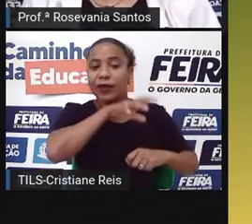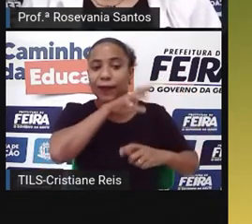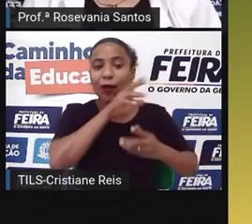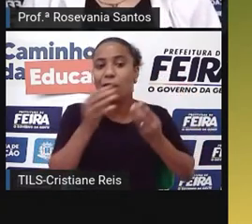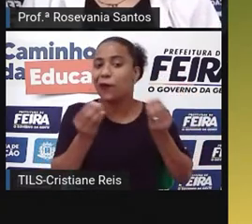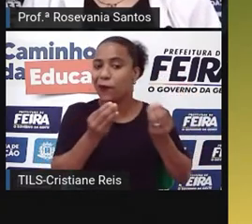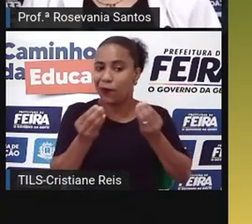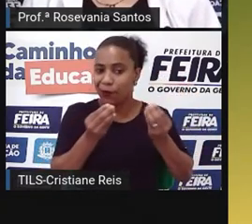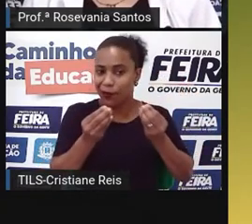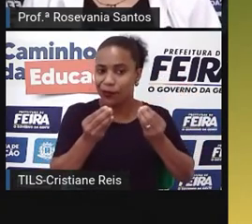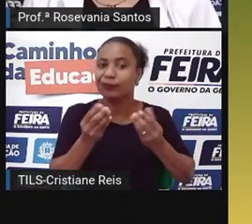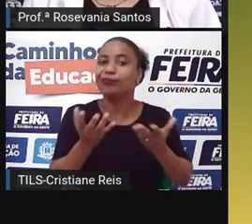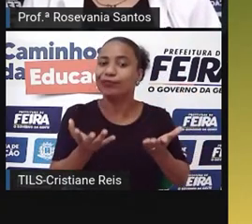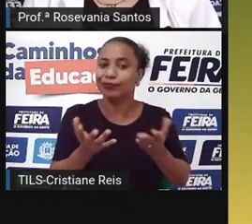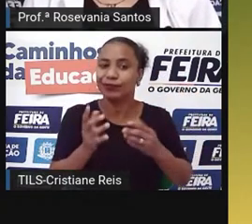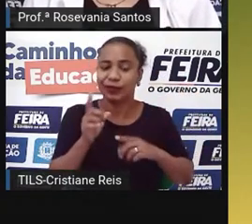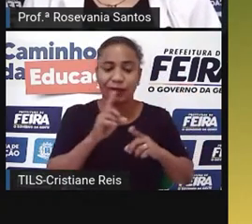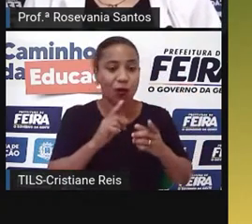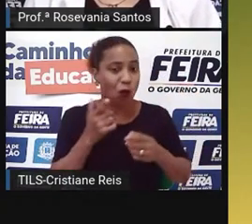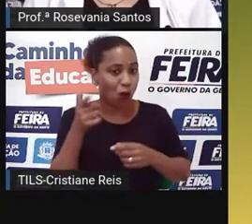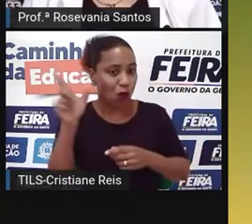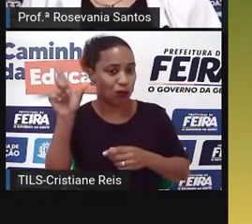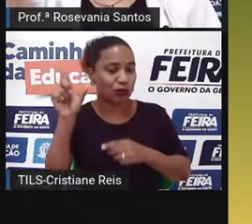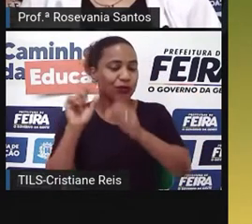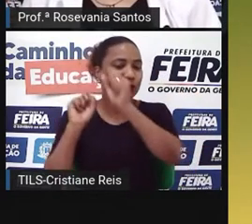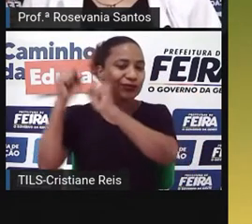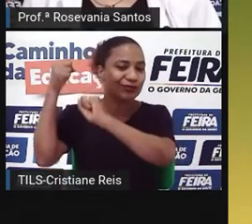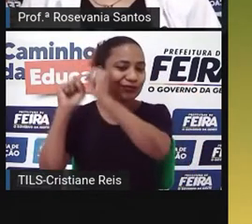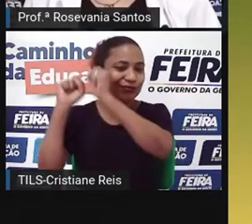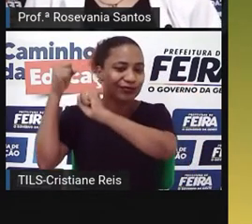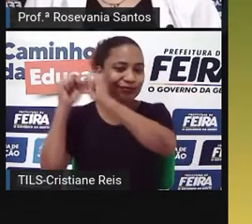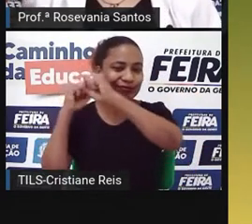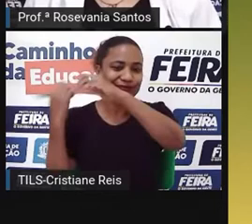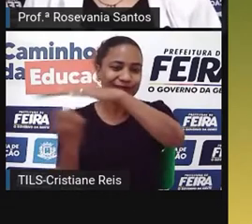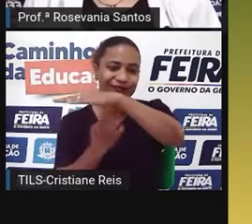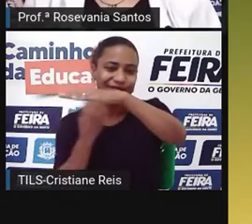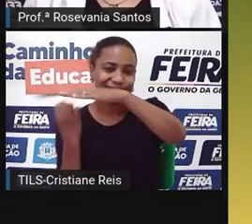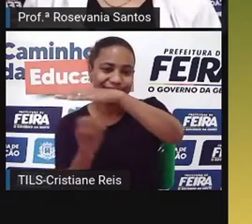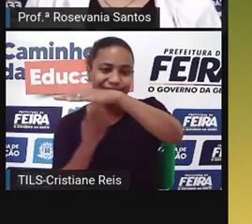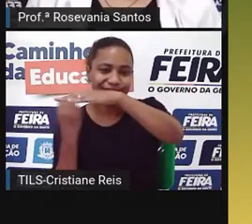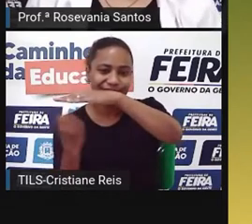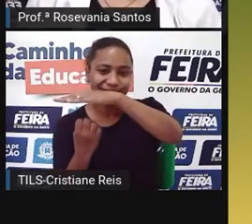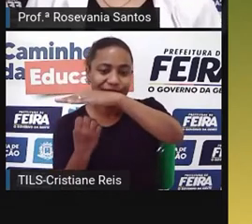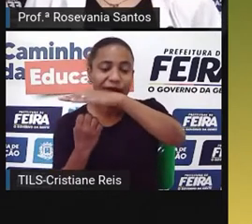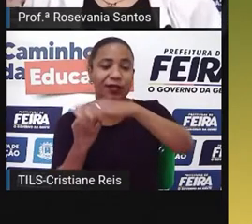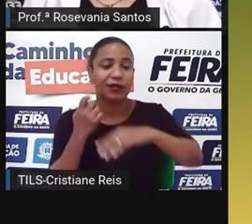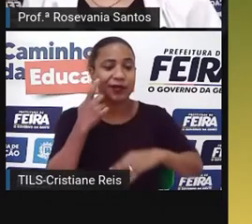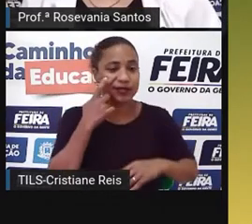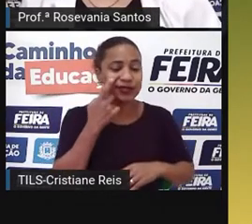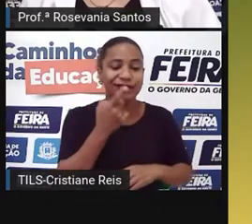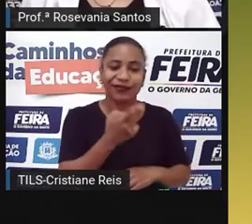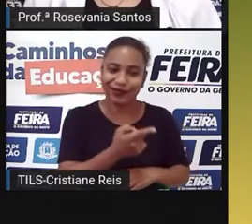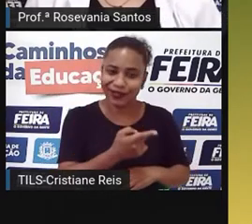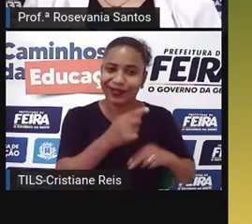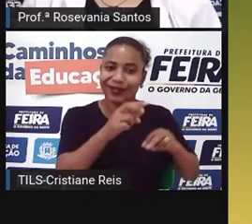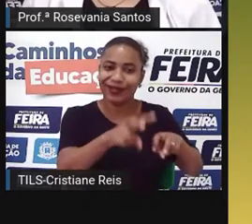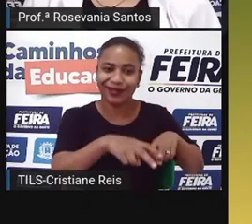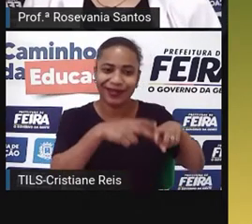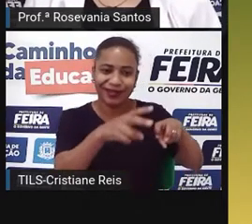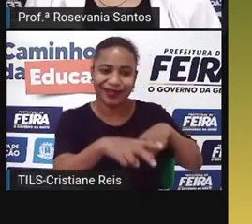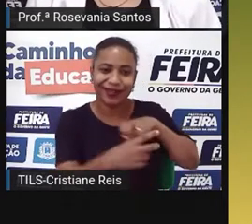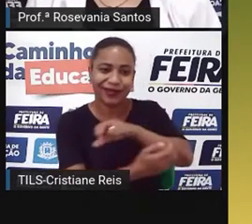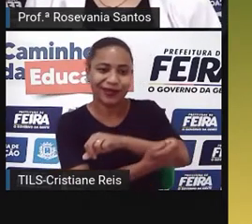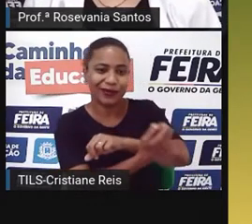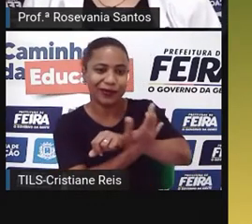ter ali. Mas, naquela área lá onde a agricultura é tradicional ainda, também a pecuária vai ser